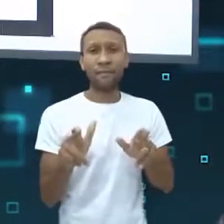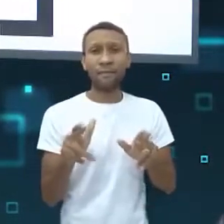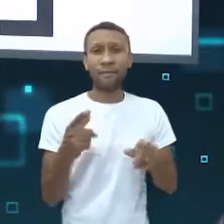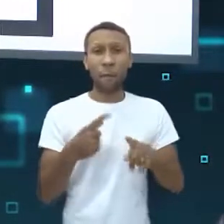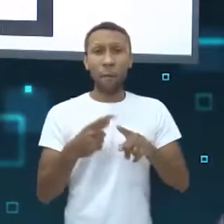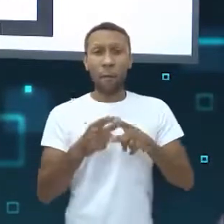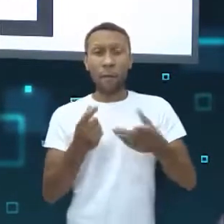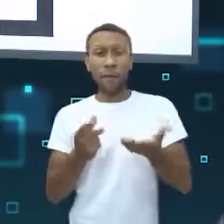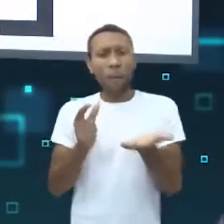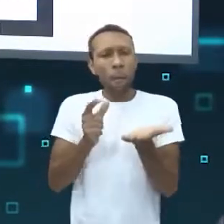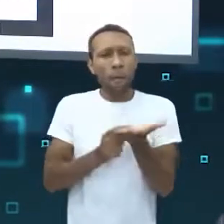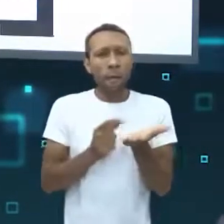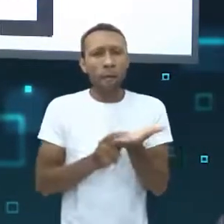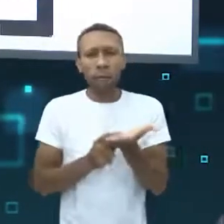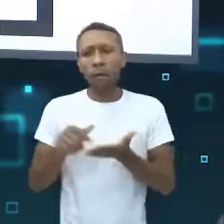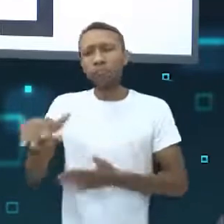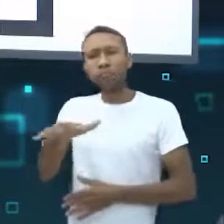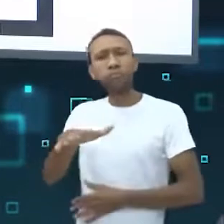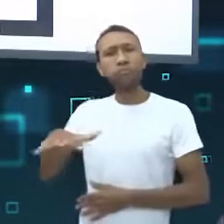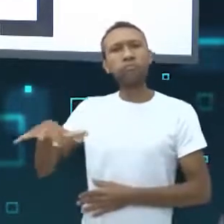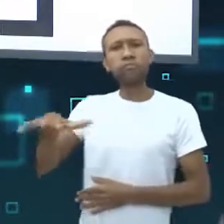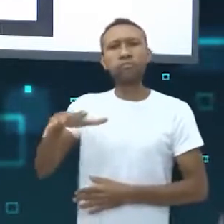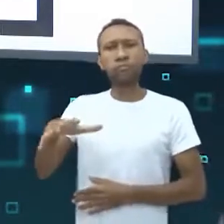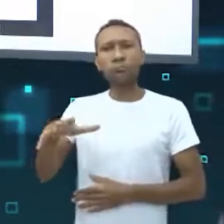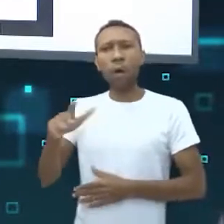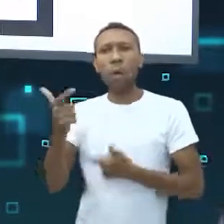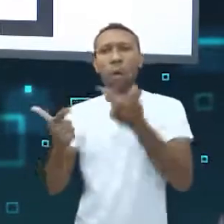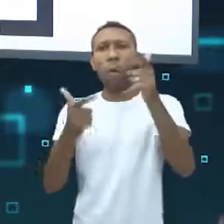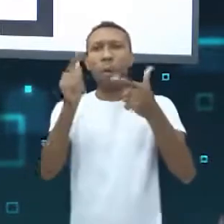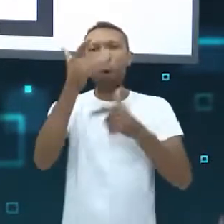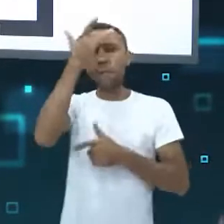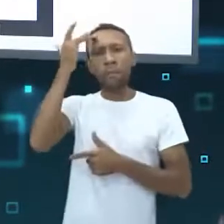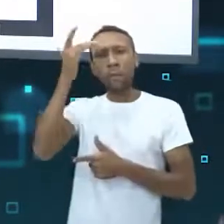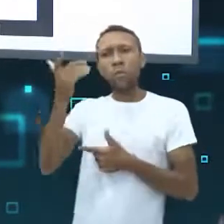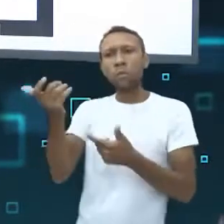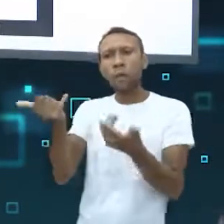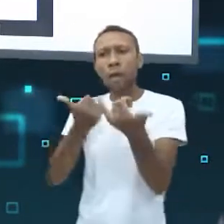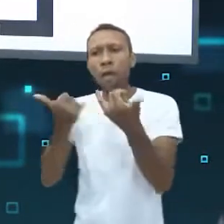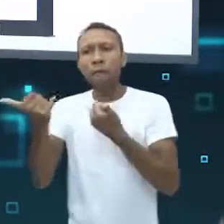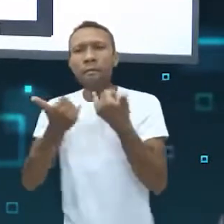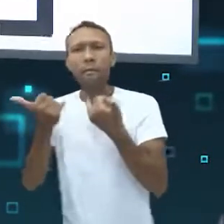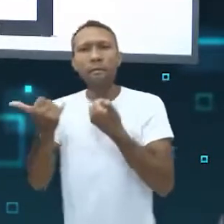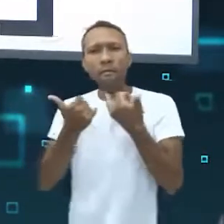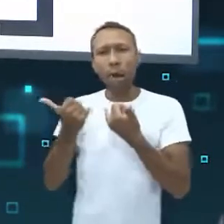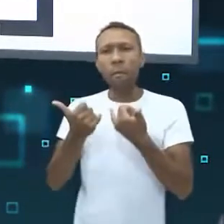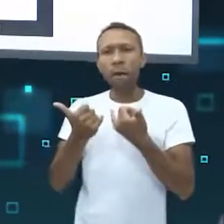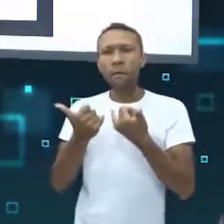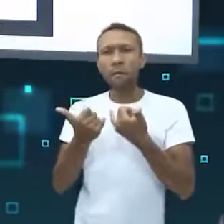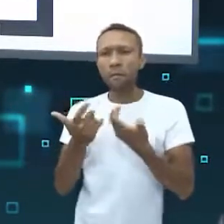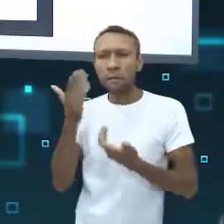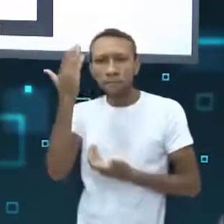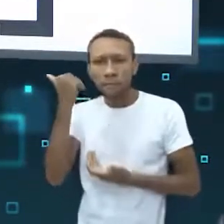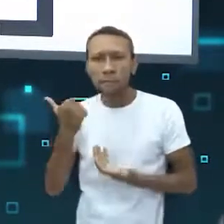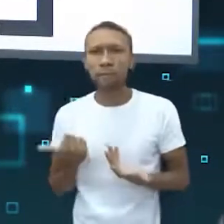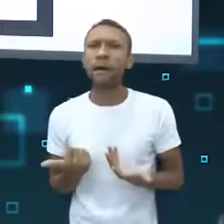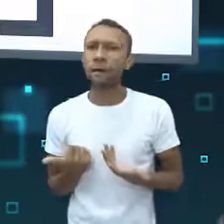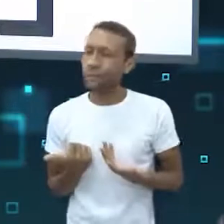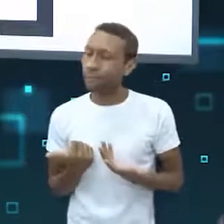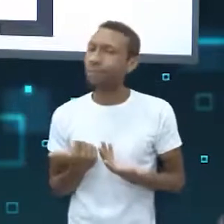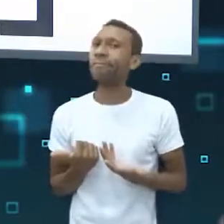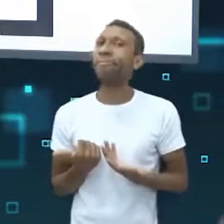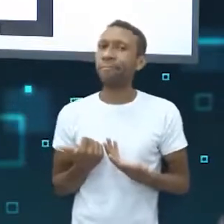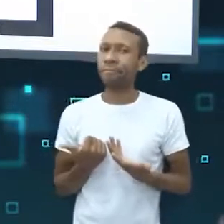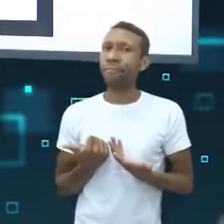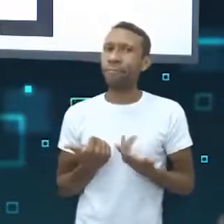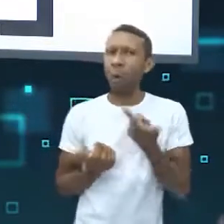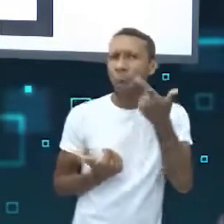plataforma pública onde estranhos podem ter acesso a muitas informações sobre você. E tenho certeza que nem todas são coisas que